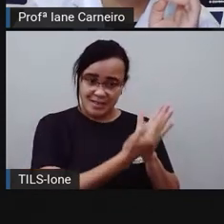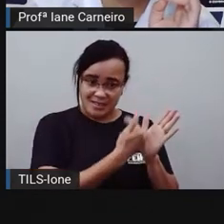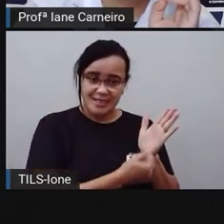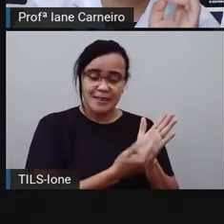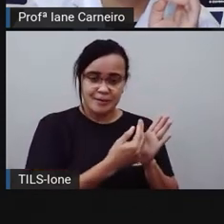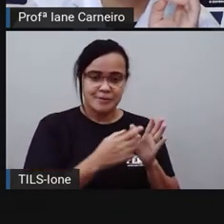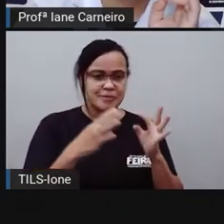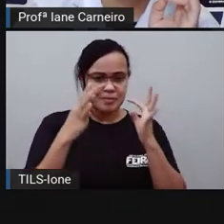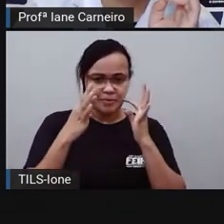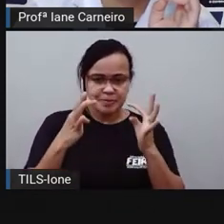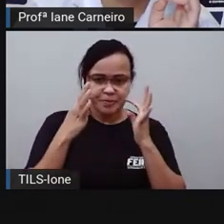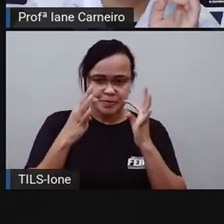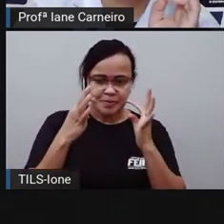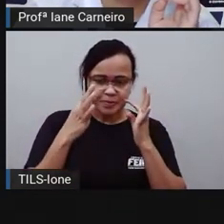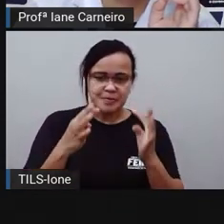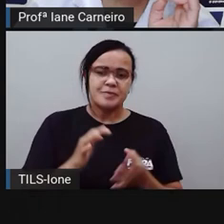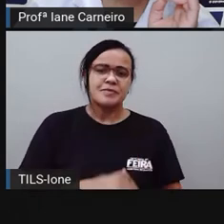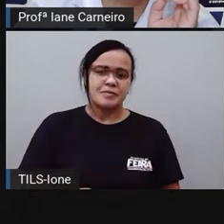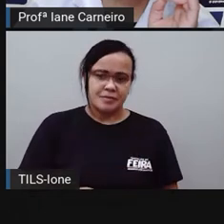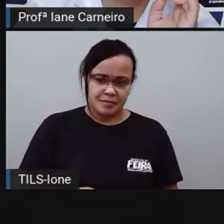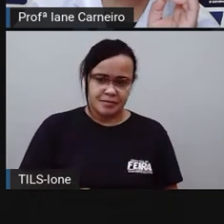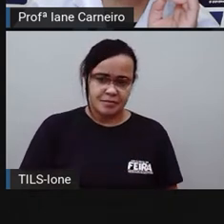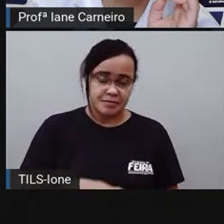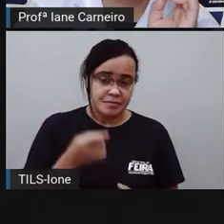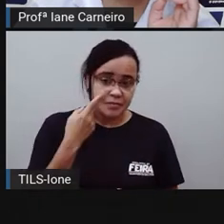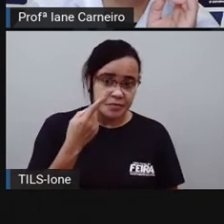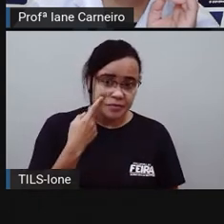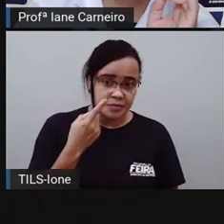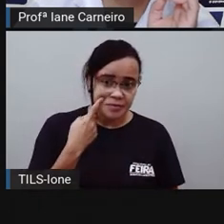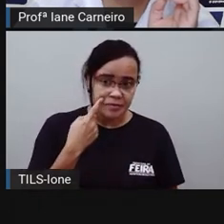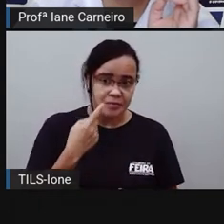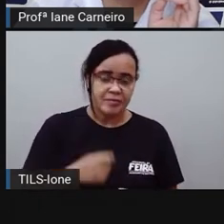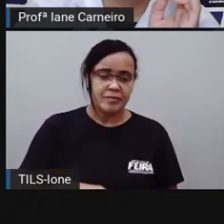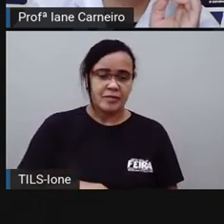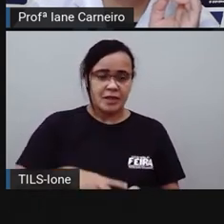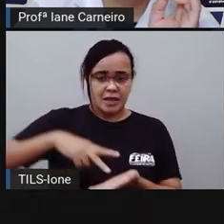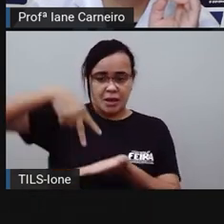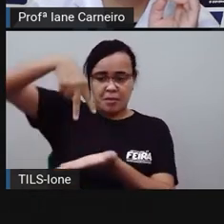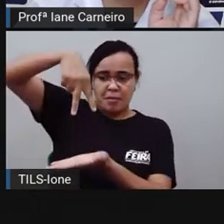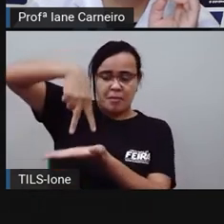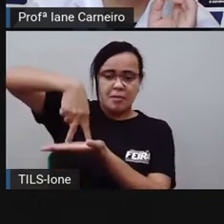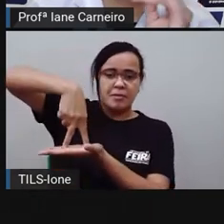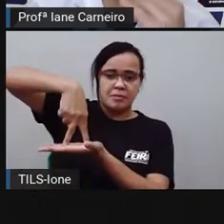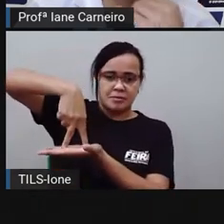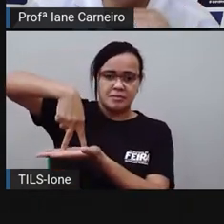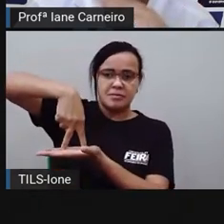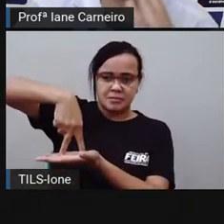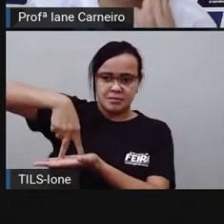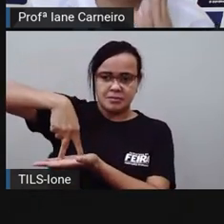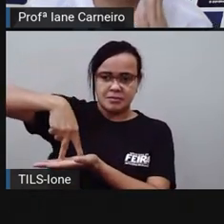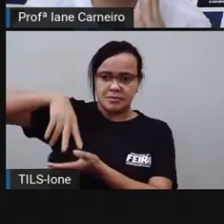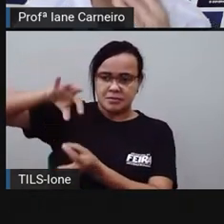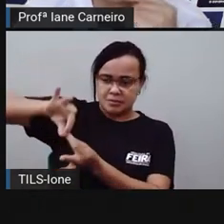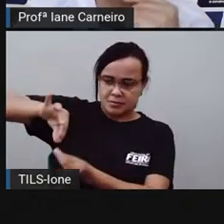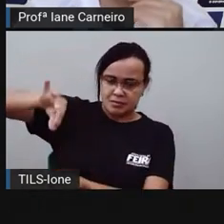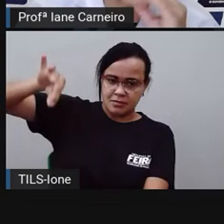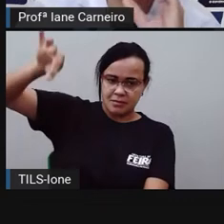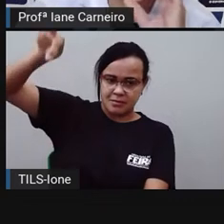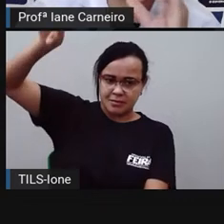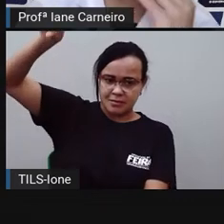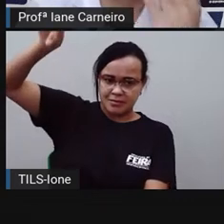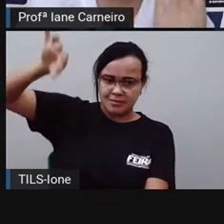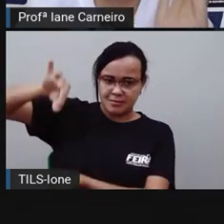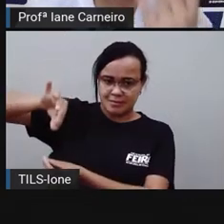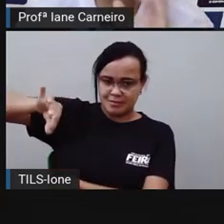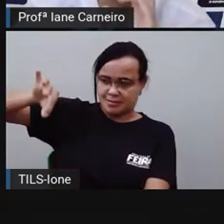Observe aí a imagem. Olha só a criança aqui em pé, né? E tem aqui uma linha, né? Como se estivesse medindo algo. Aí